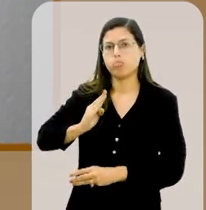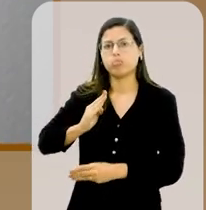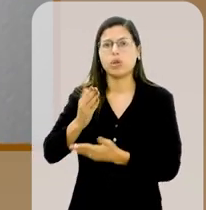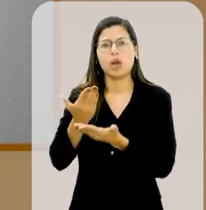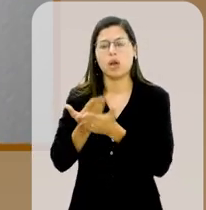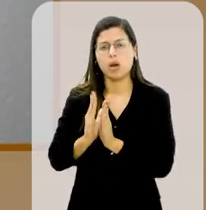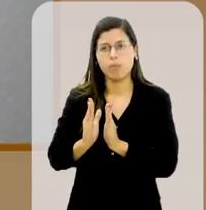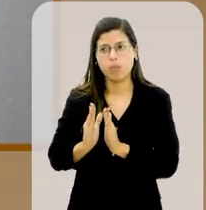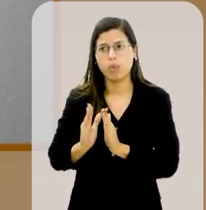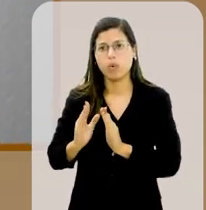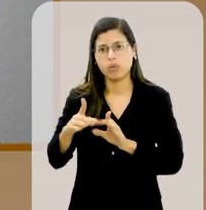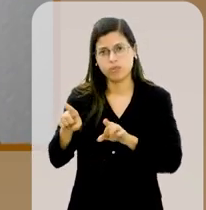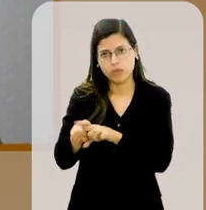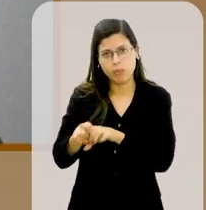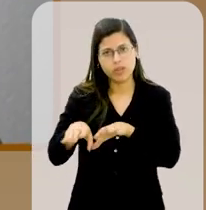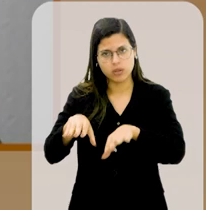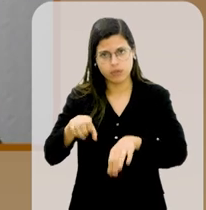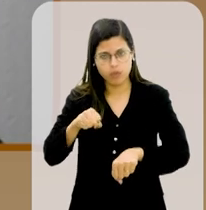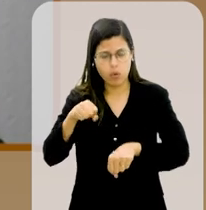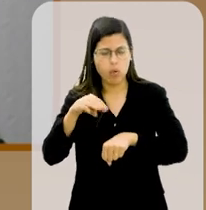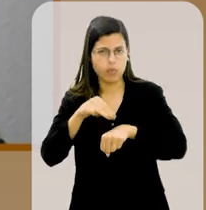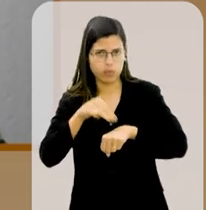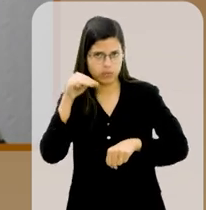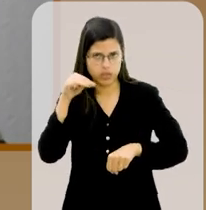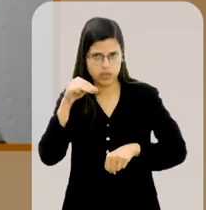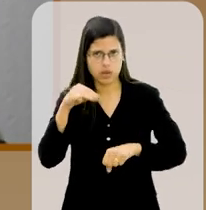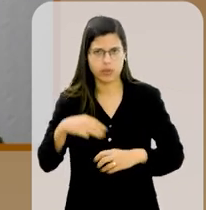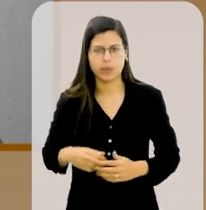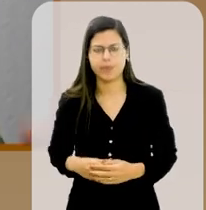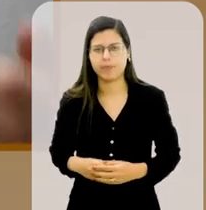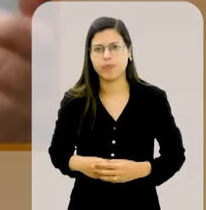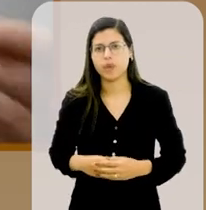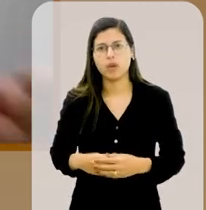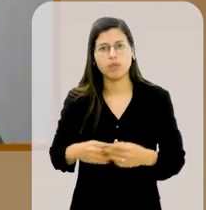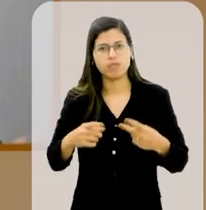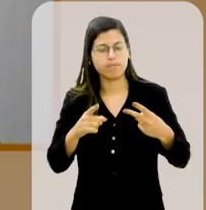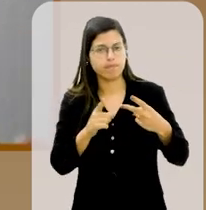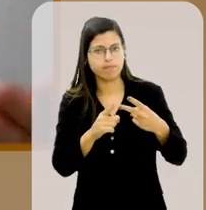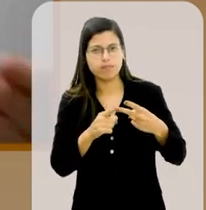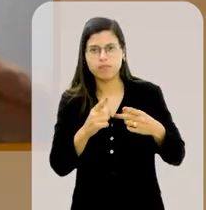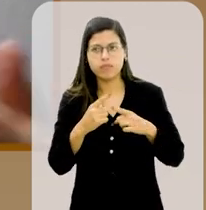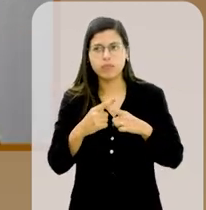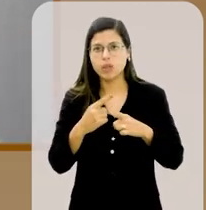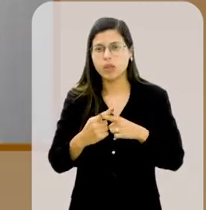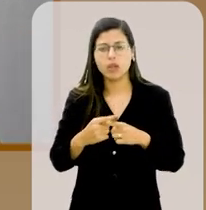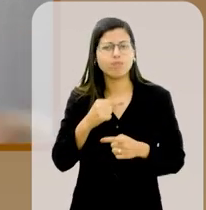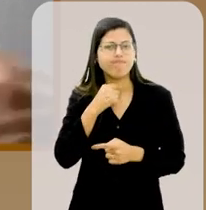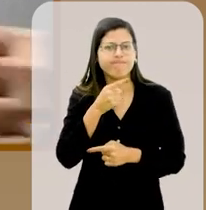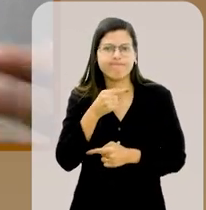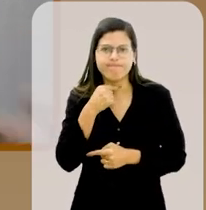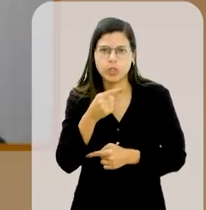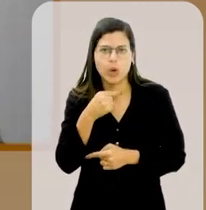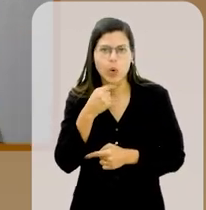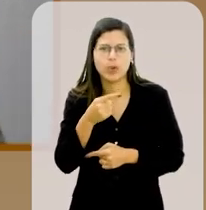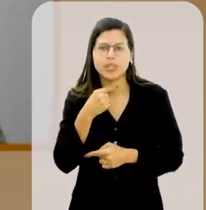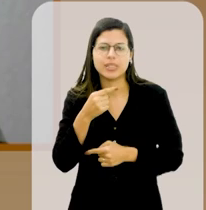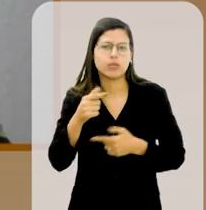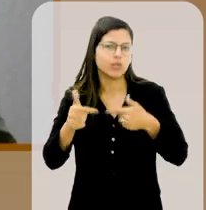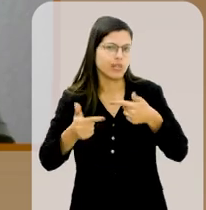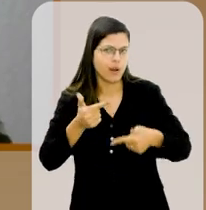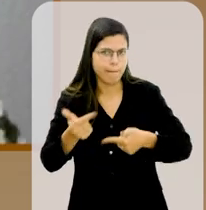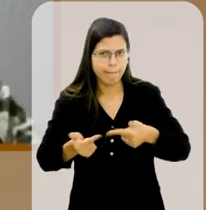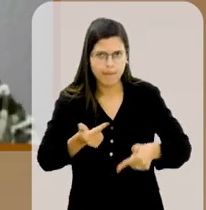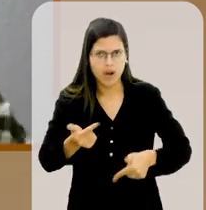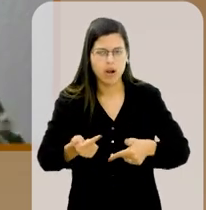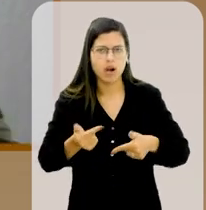finalizado e ele finalizou e ele terminou o seu mestrado. Segundo, porque ele não tinha conseguido nada de